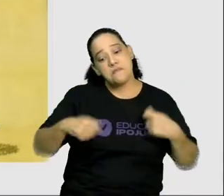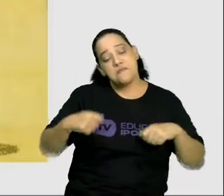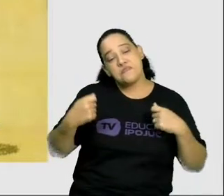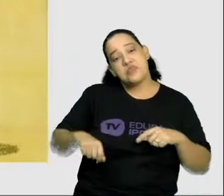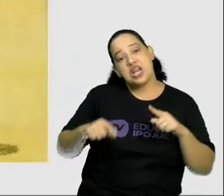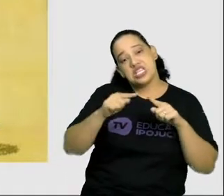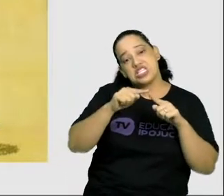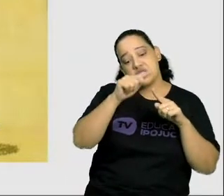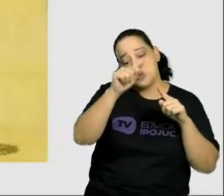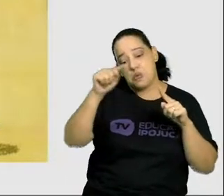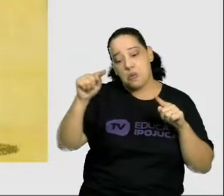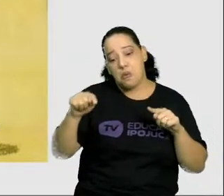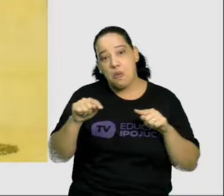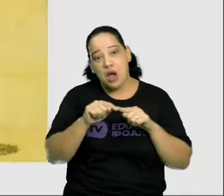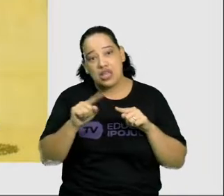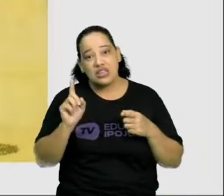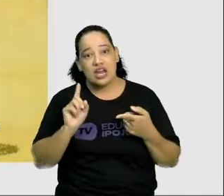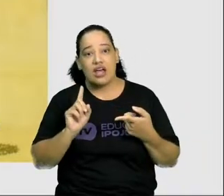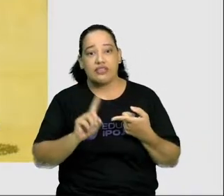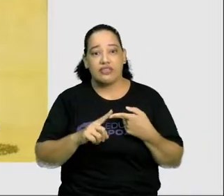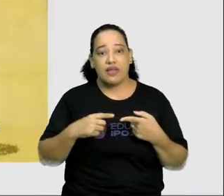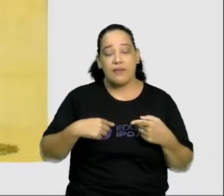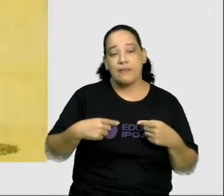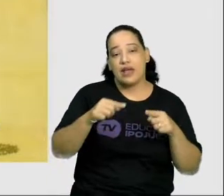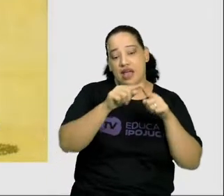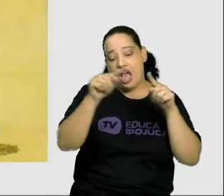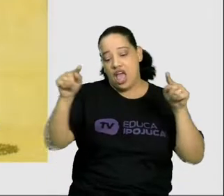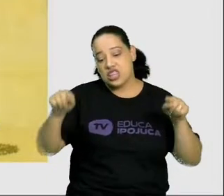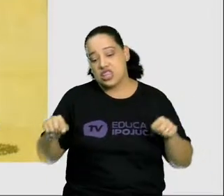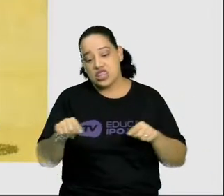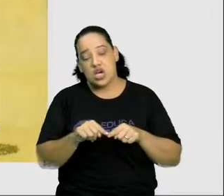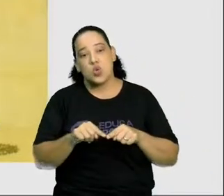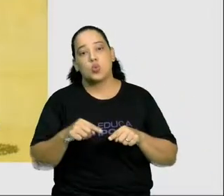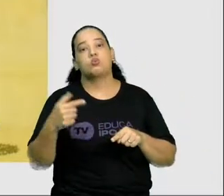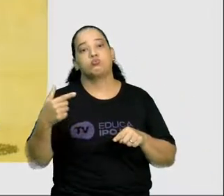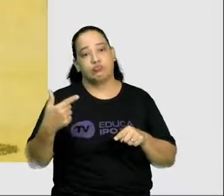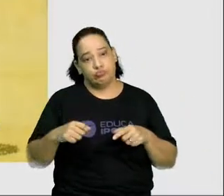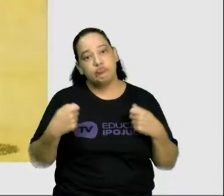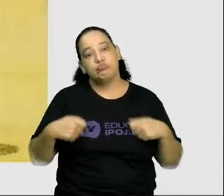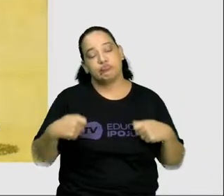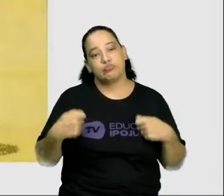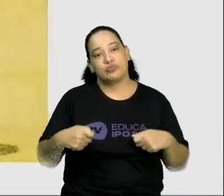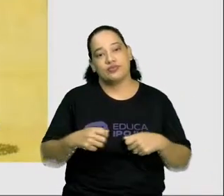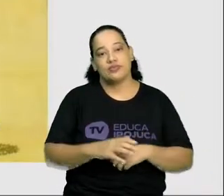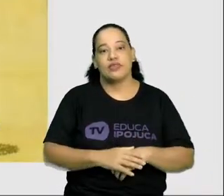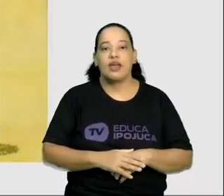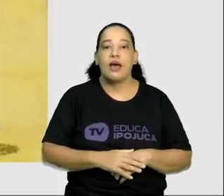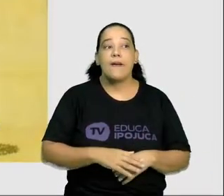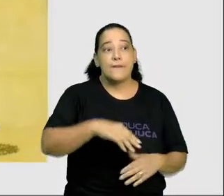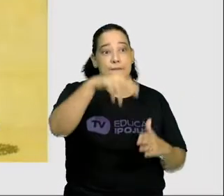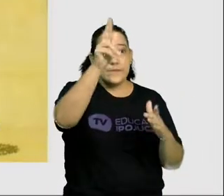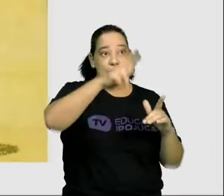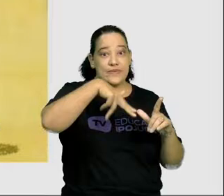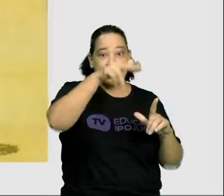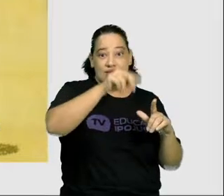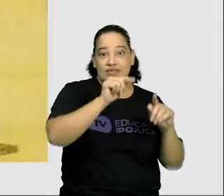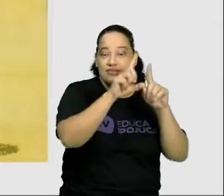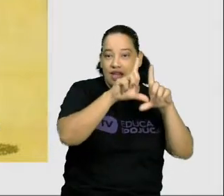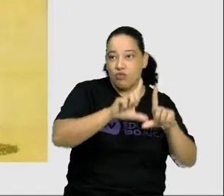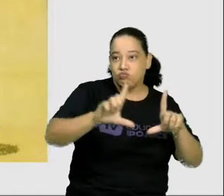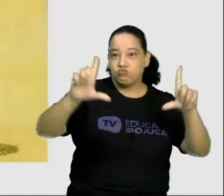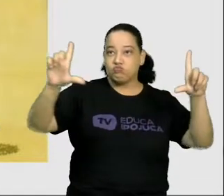e dos retângulos mais uma vez. E para pintar um quadro muito